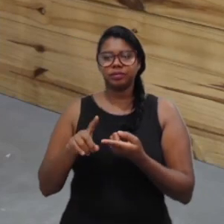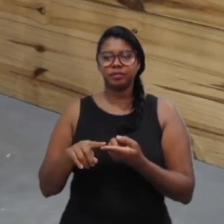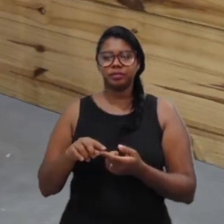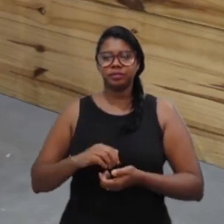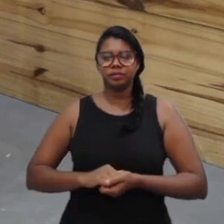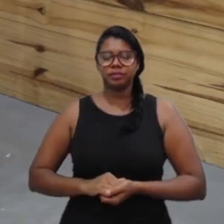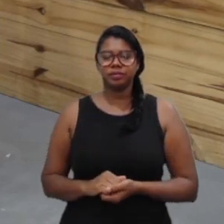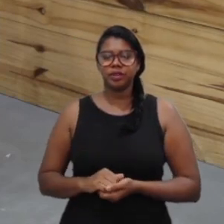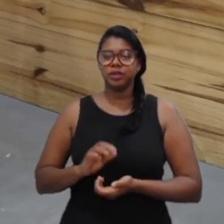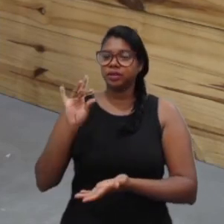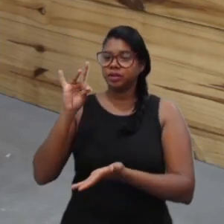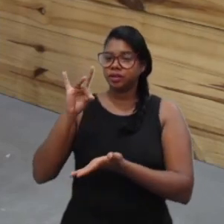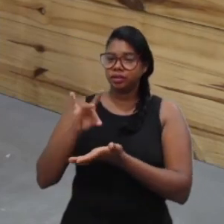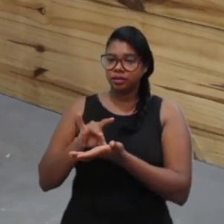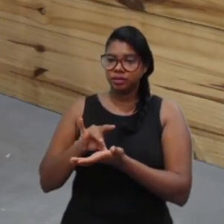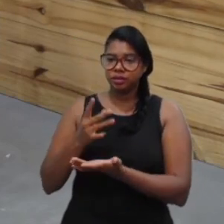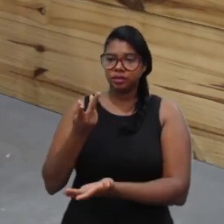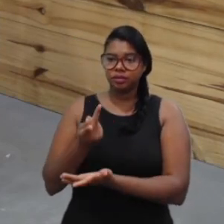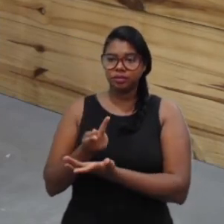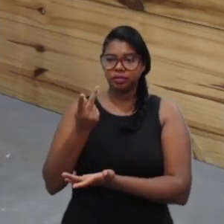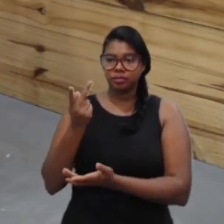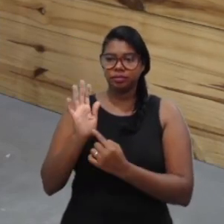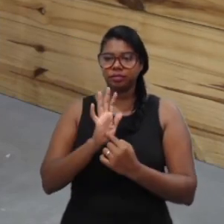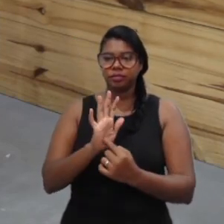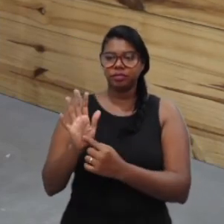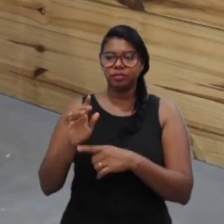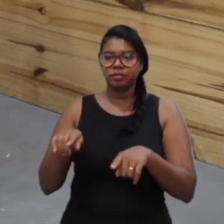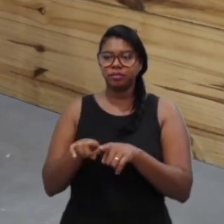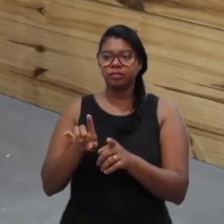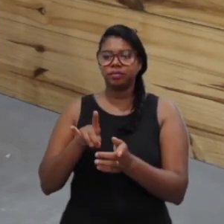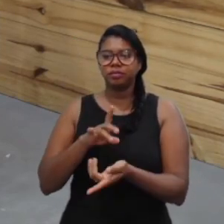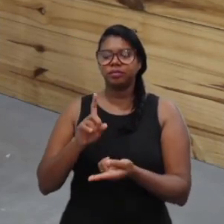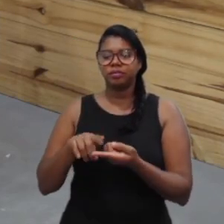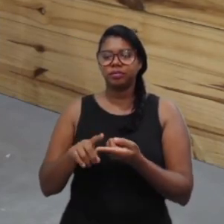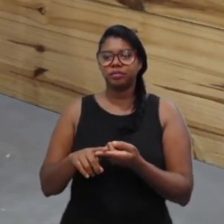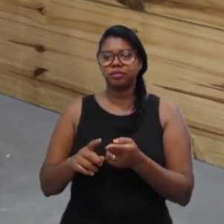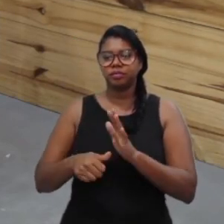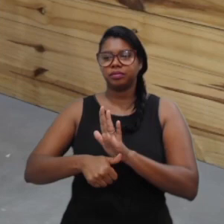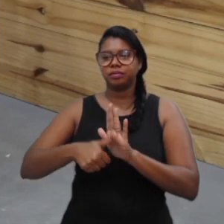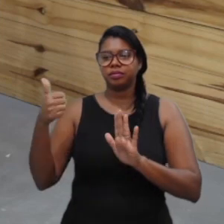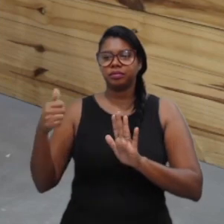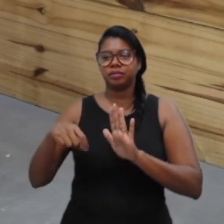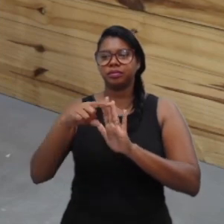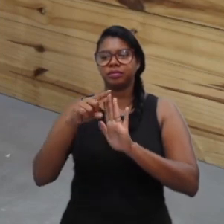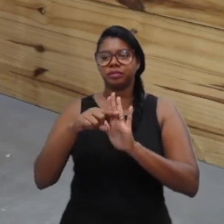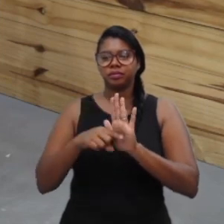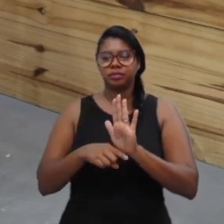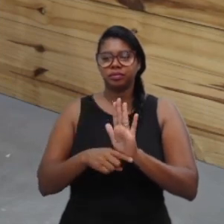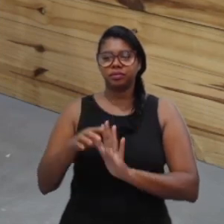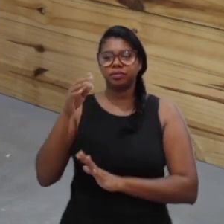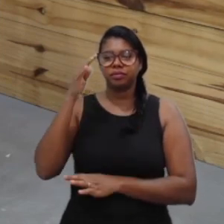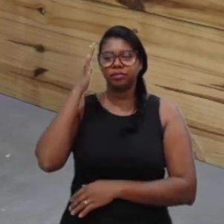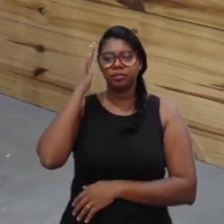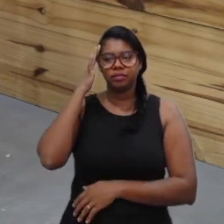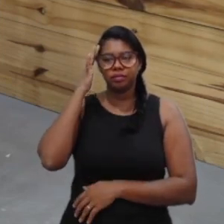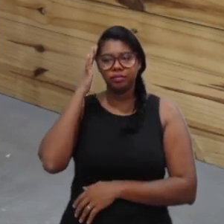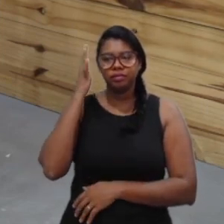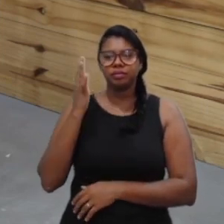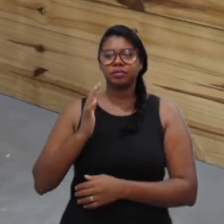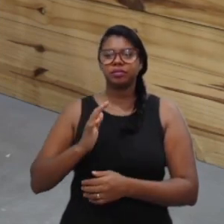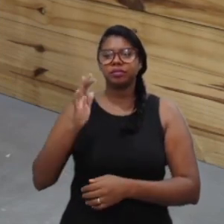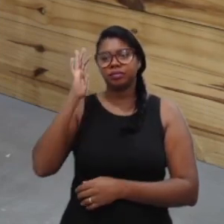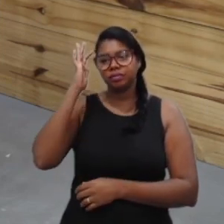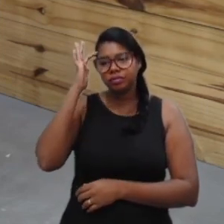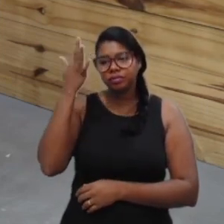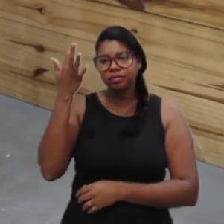sentido. É uma questão extremamente lógica. Eu, primeiro, planejo, porque eu entendo que a minha tomada de decisão,